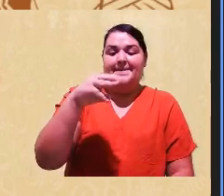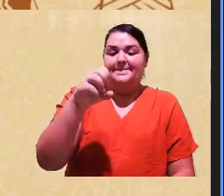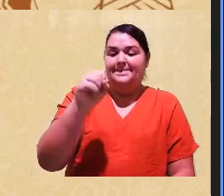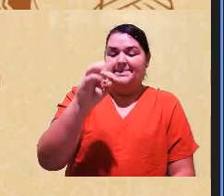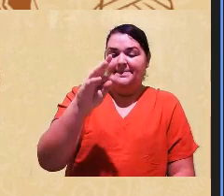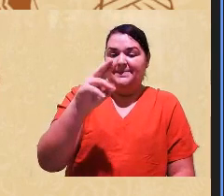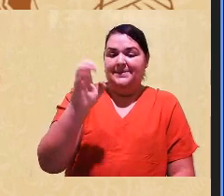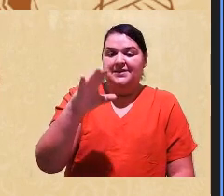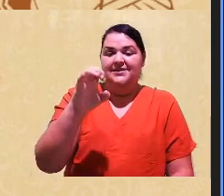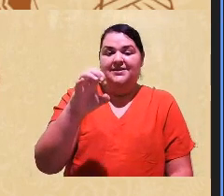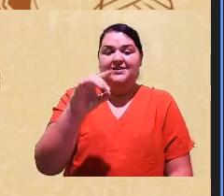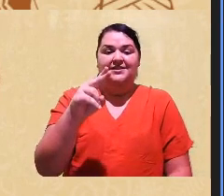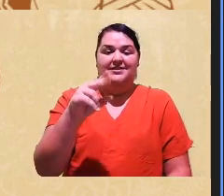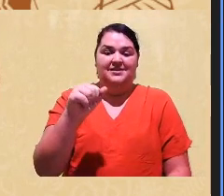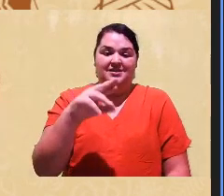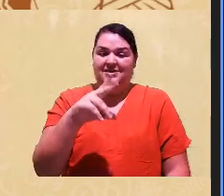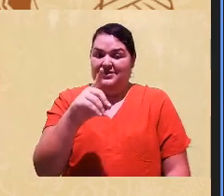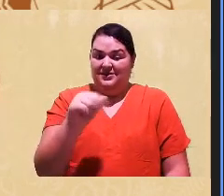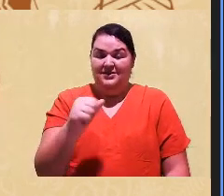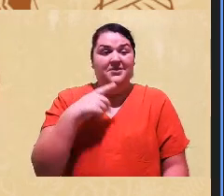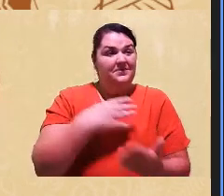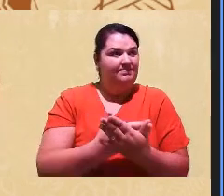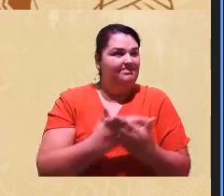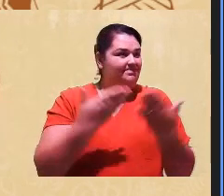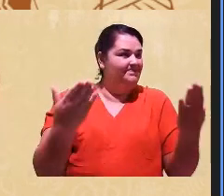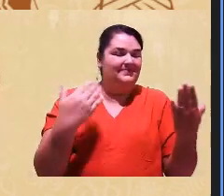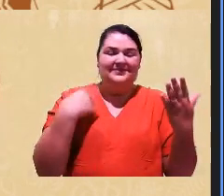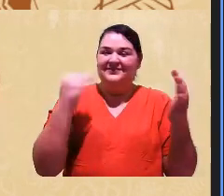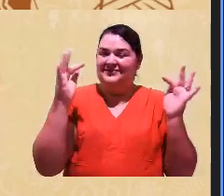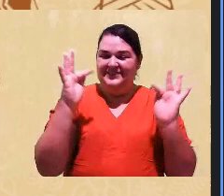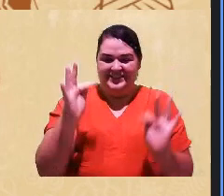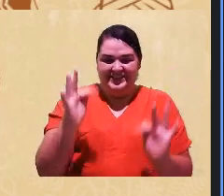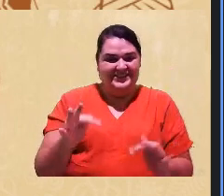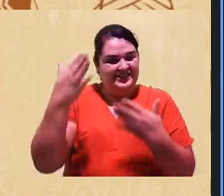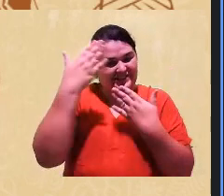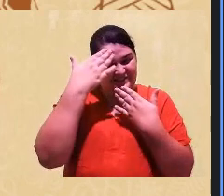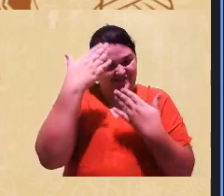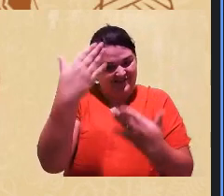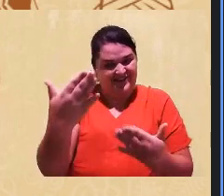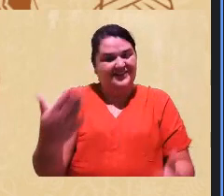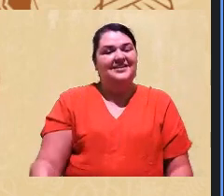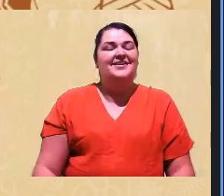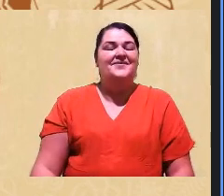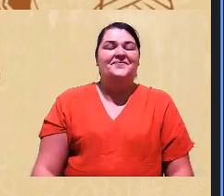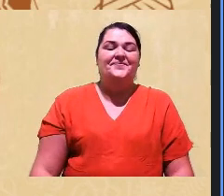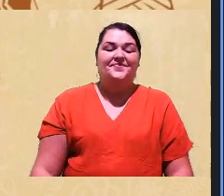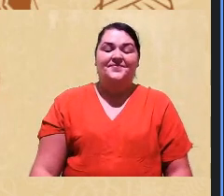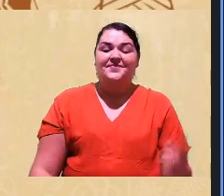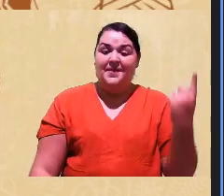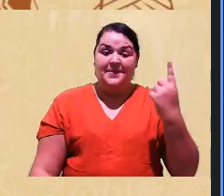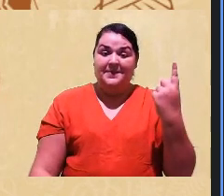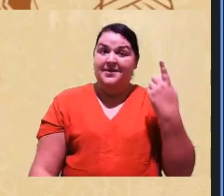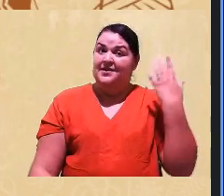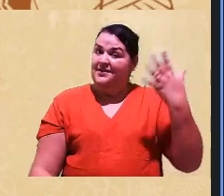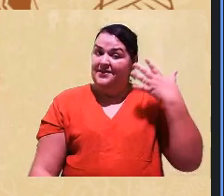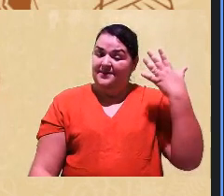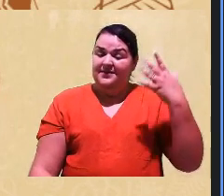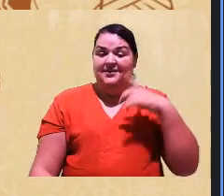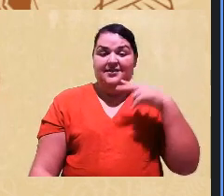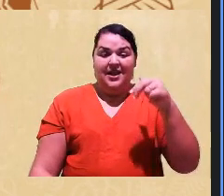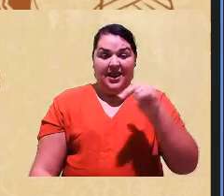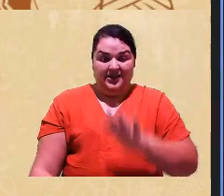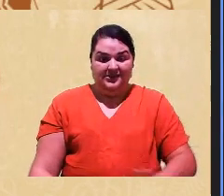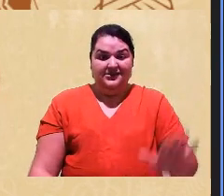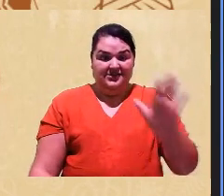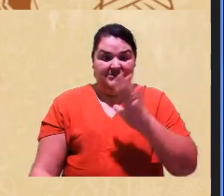feliz em estar fazendo parte desse momento, meu muito obrigada, né? Primeiro Seminário Nacional de